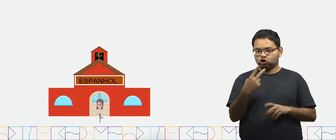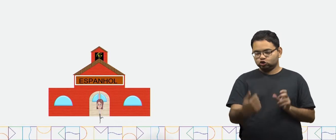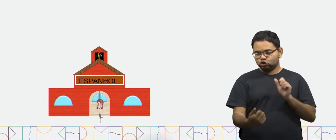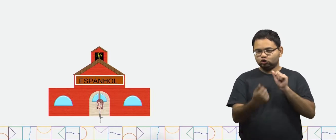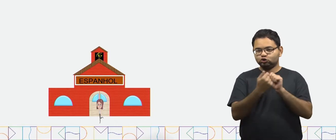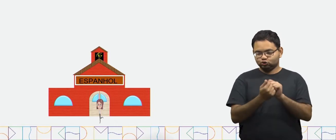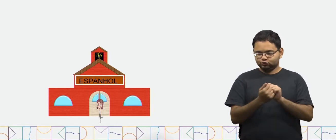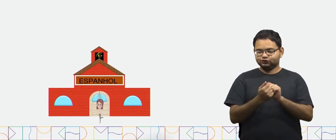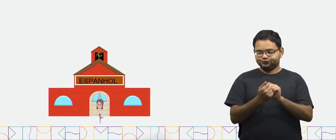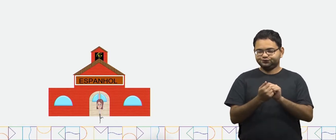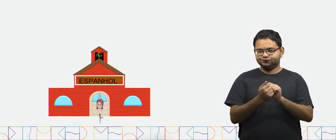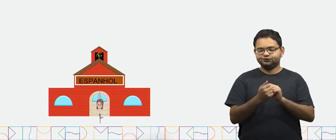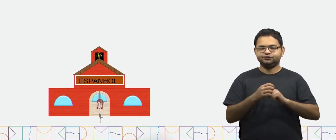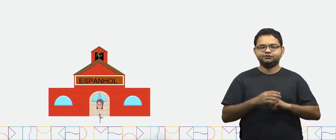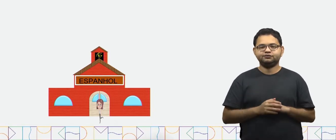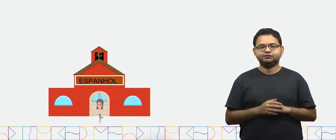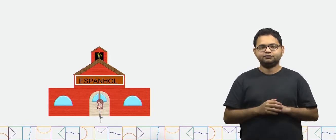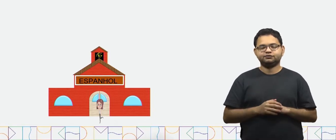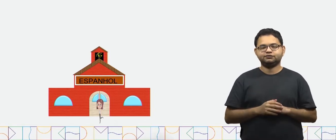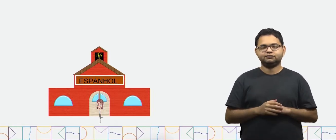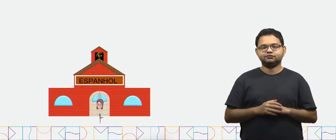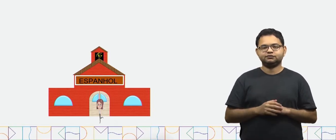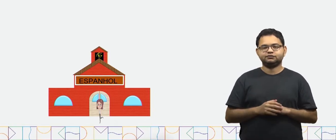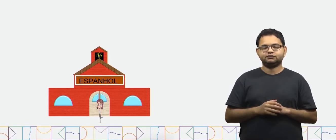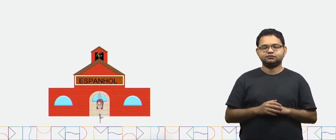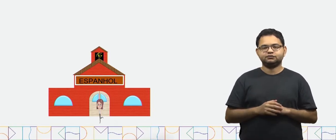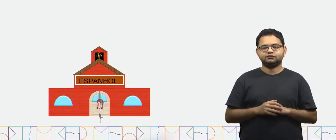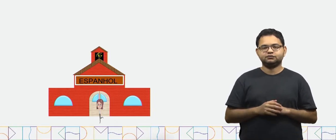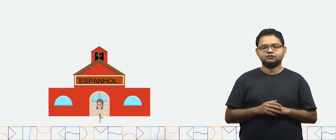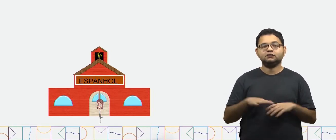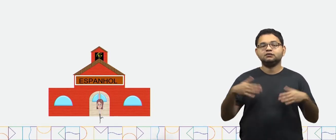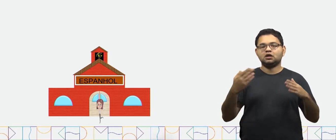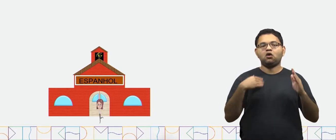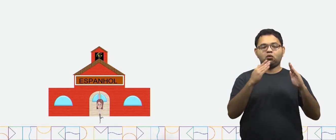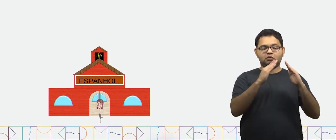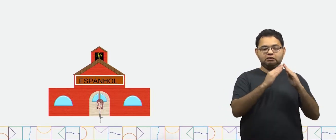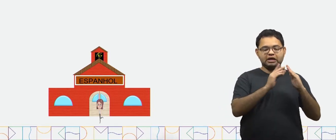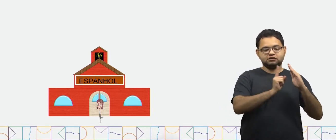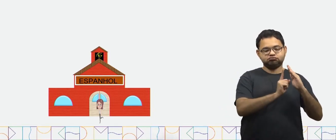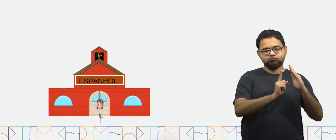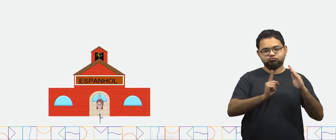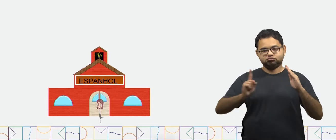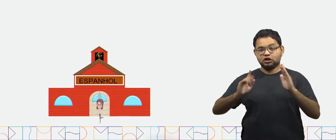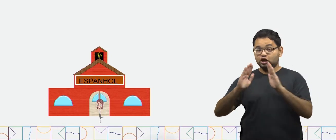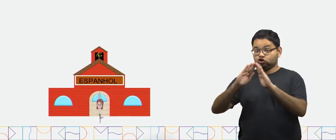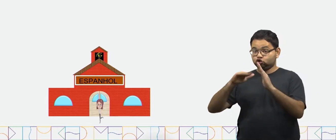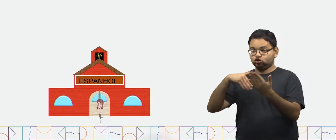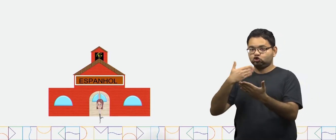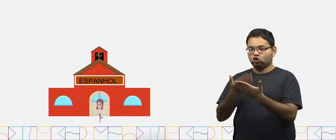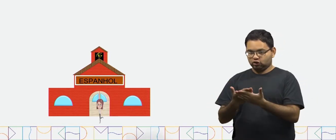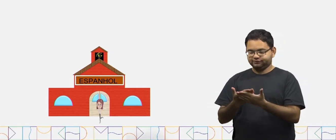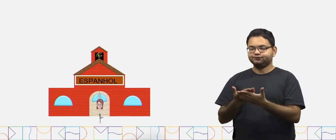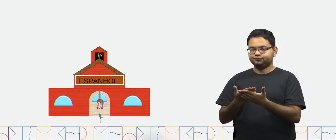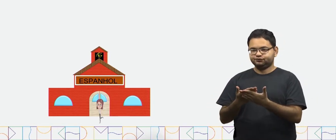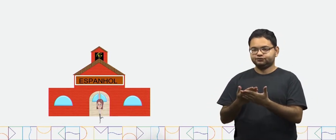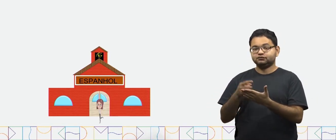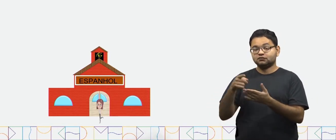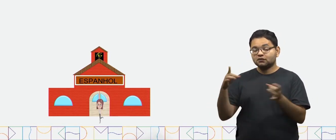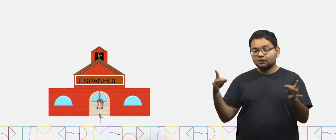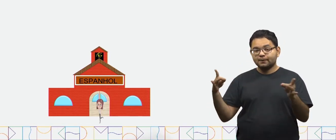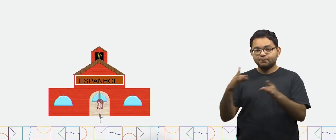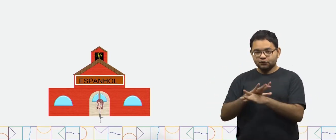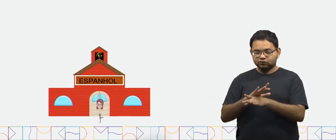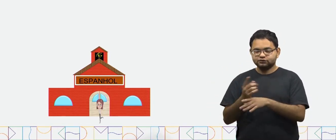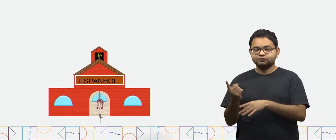juntos esse roteiro que ela faz. Ela vai de casa para a escola, da